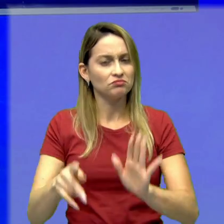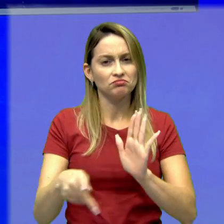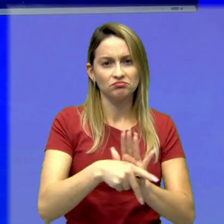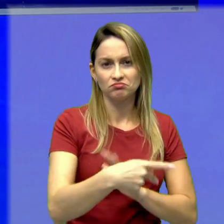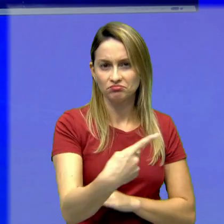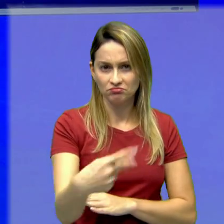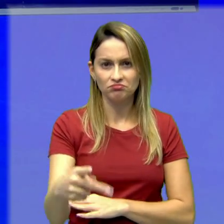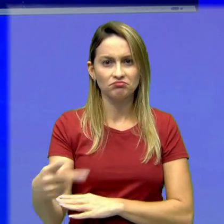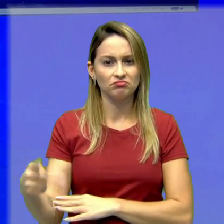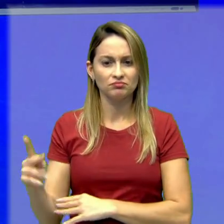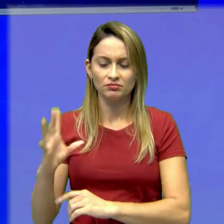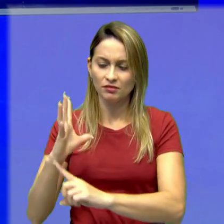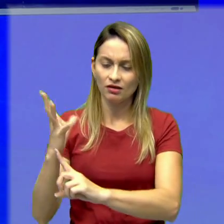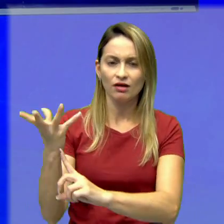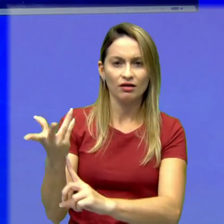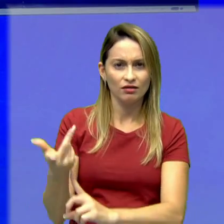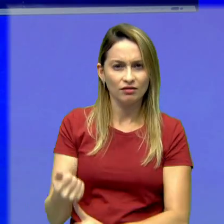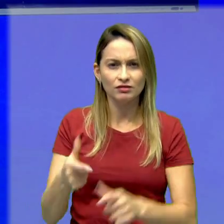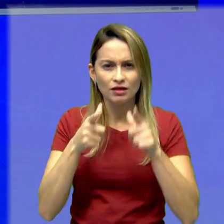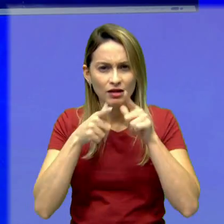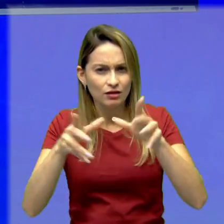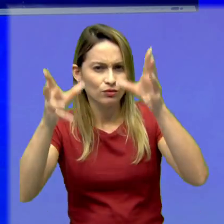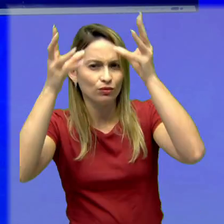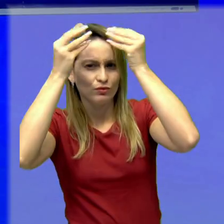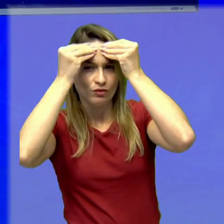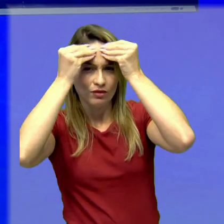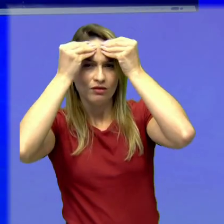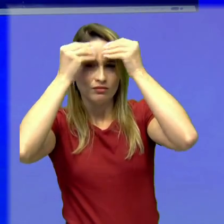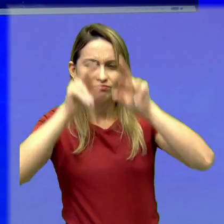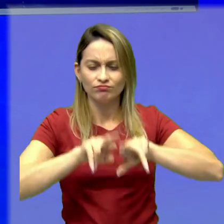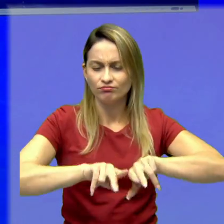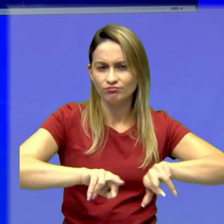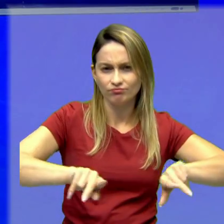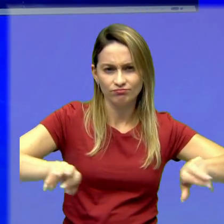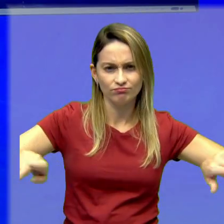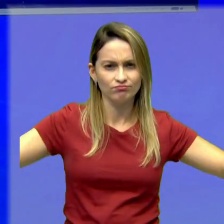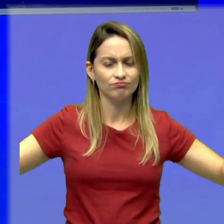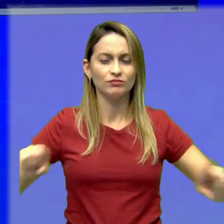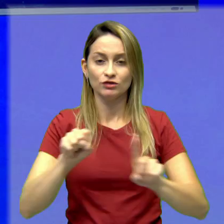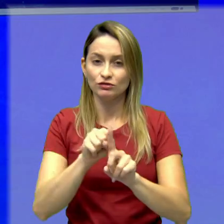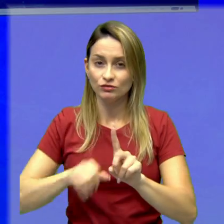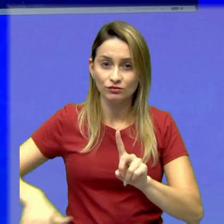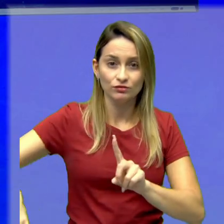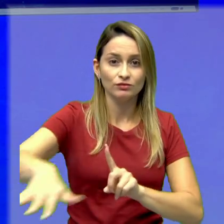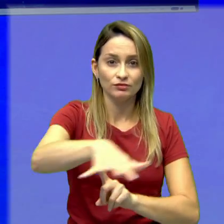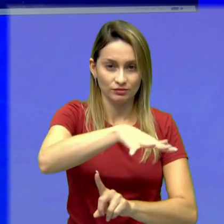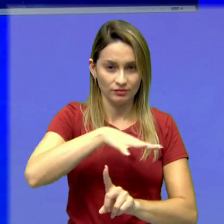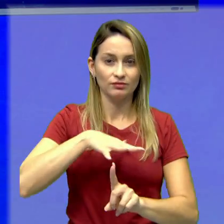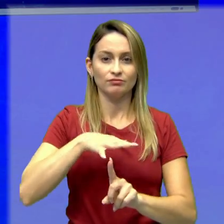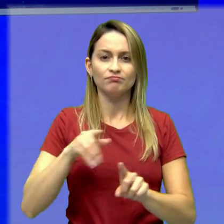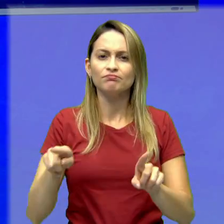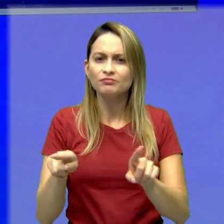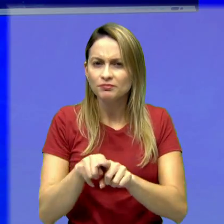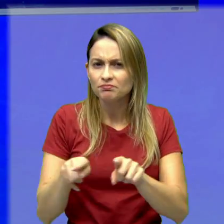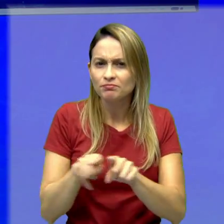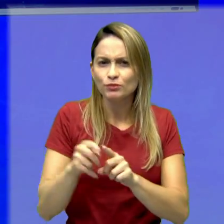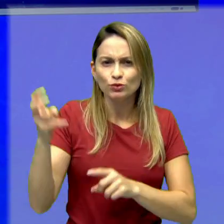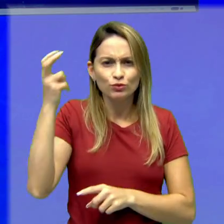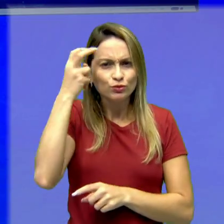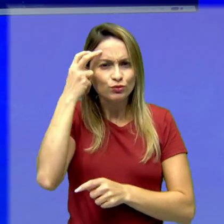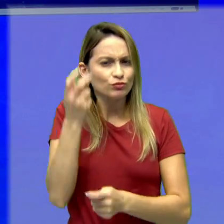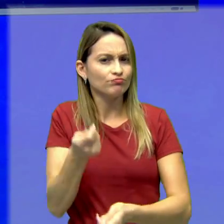elementos culturais próprios, linguagens, elementos artísticos, elementos sociais próprios e uma